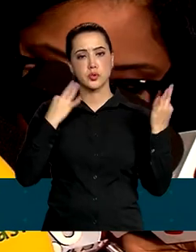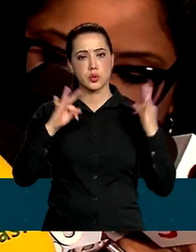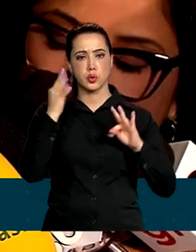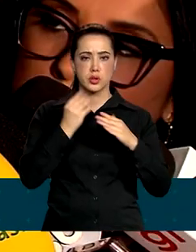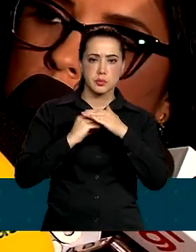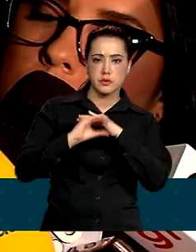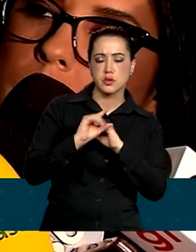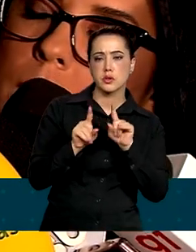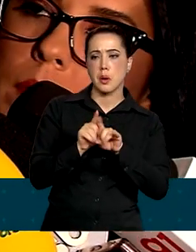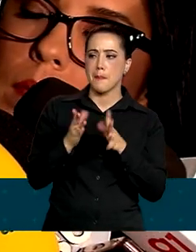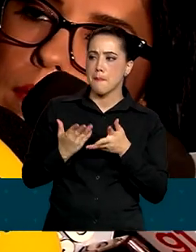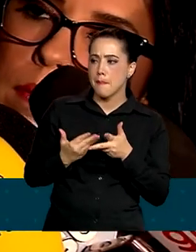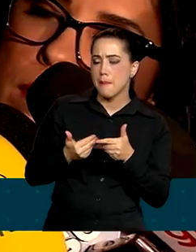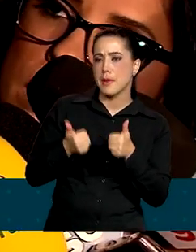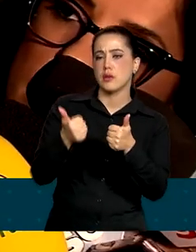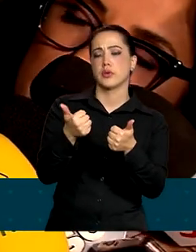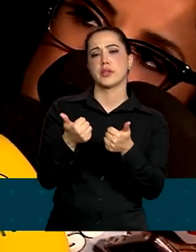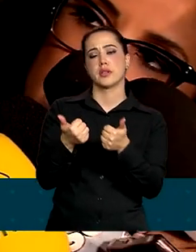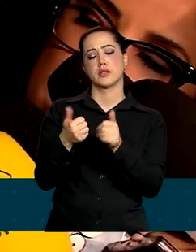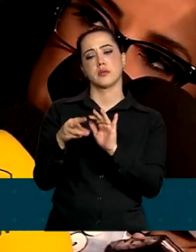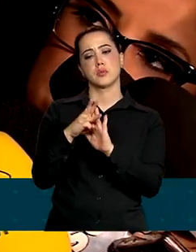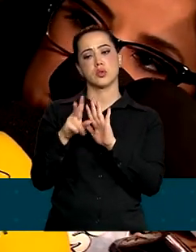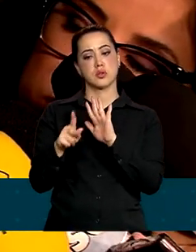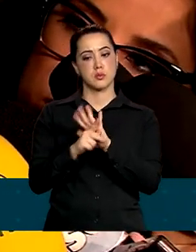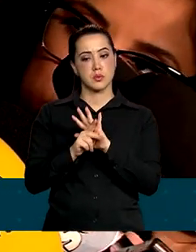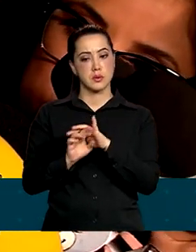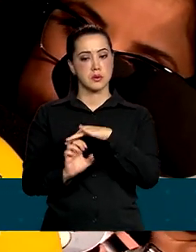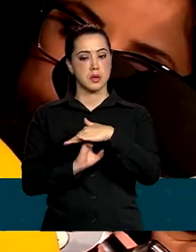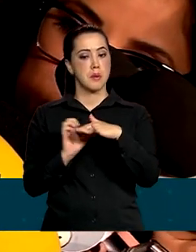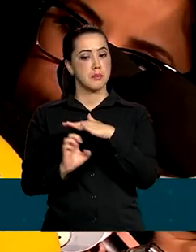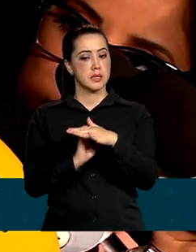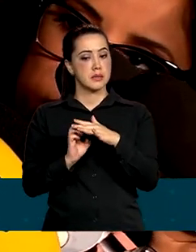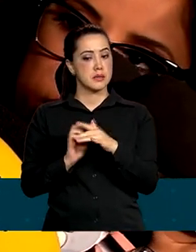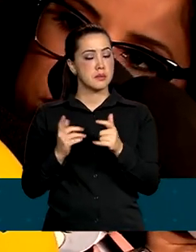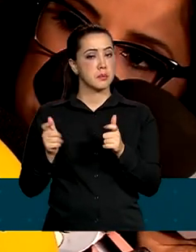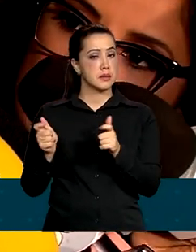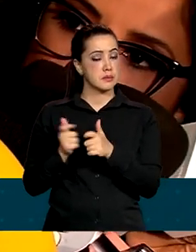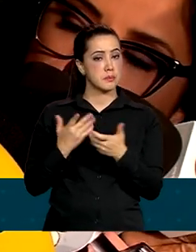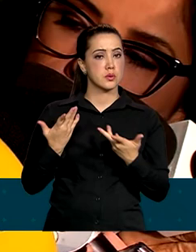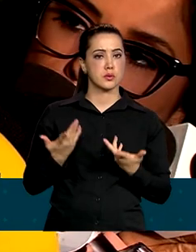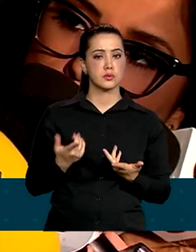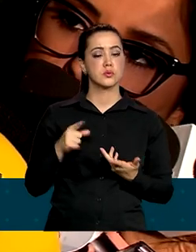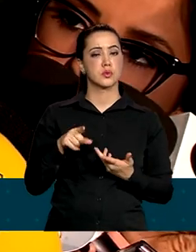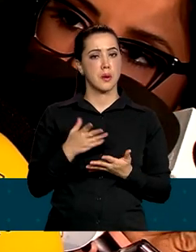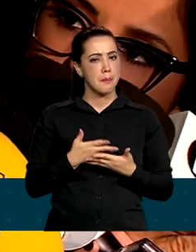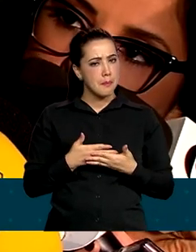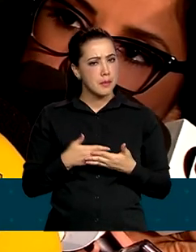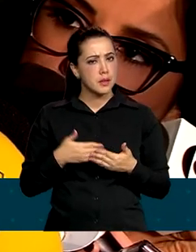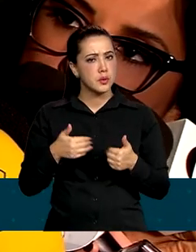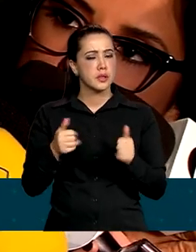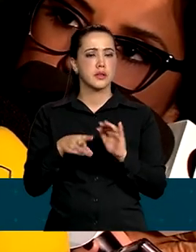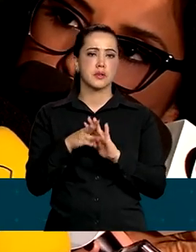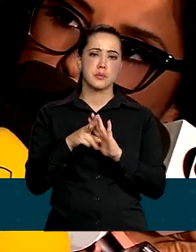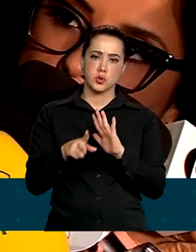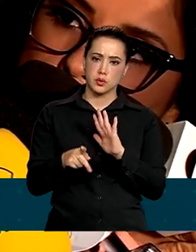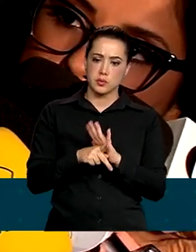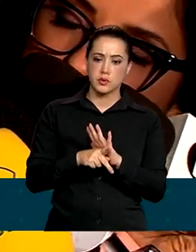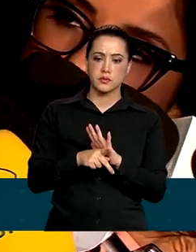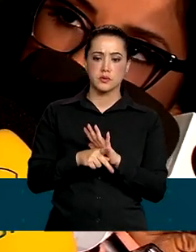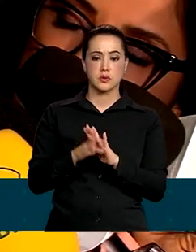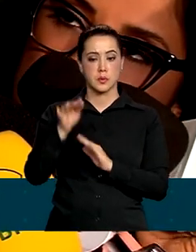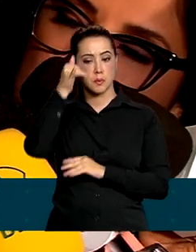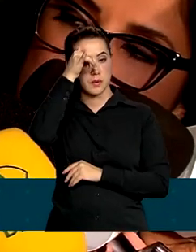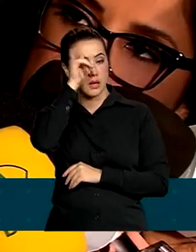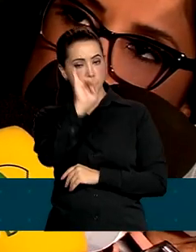do turismo, melhorando a medida provisória para as micro e pequenas empresas, melhorando a medida provisória do